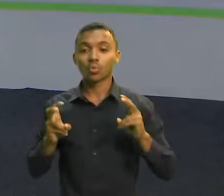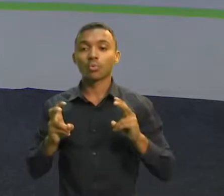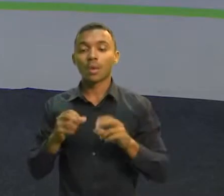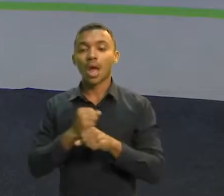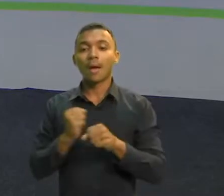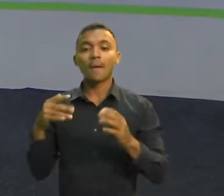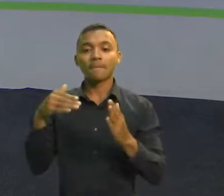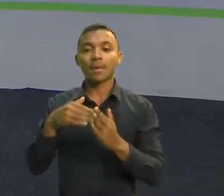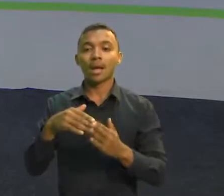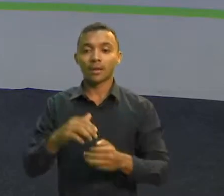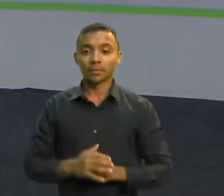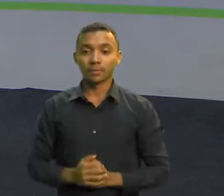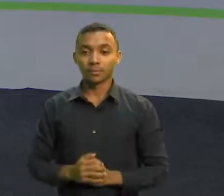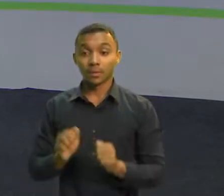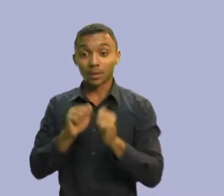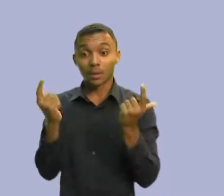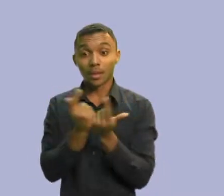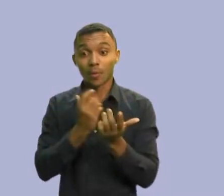Assembleia já está no ar.